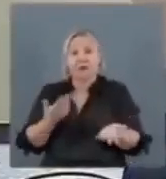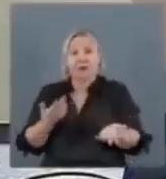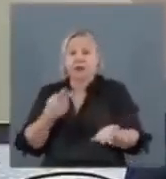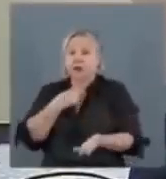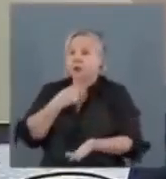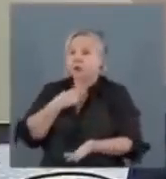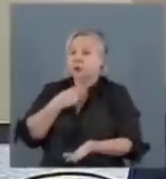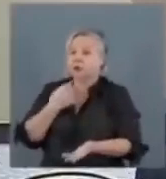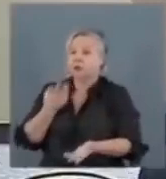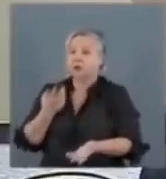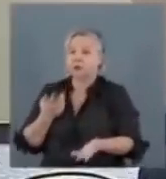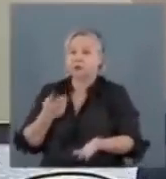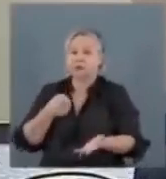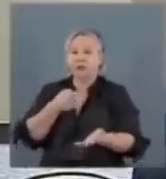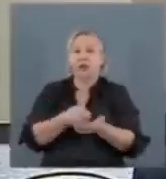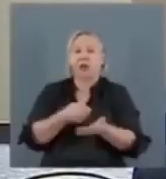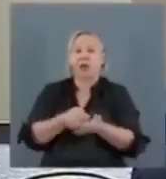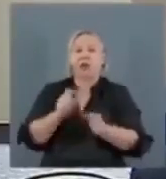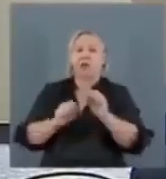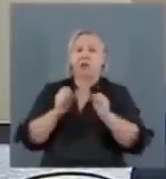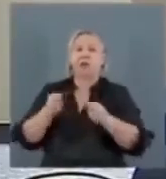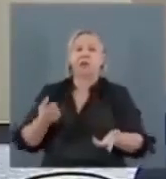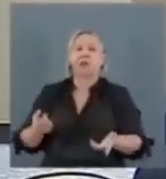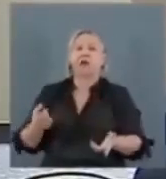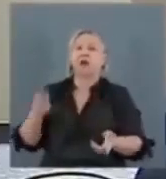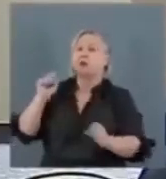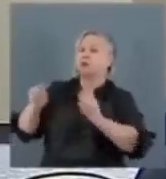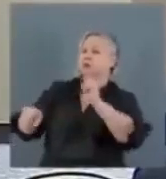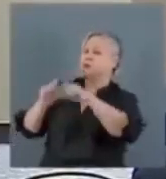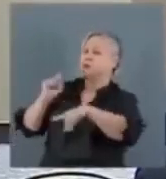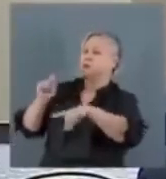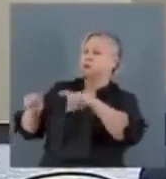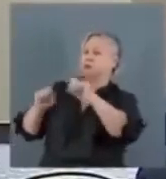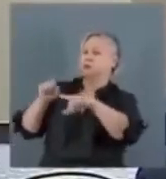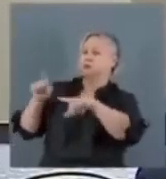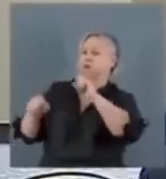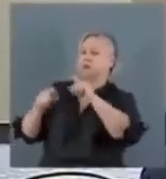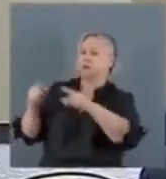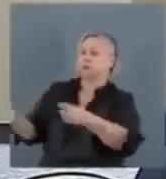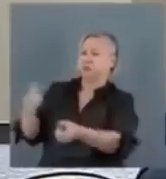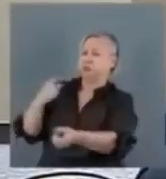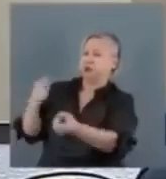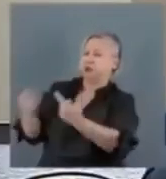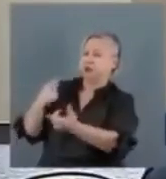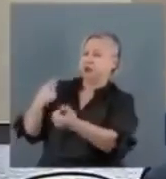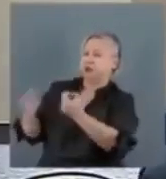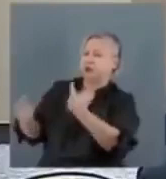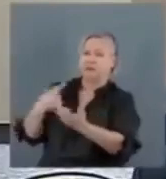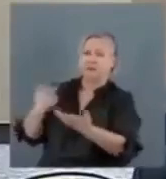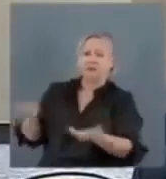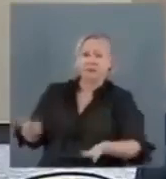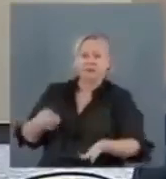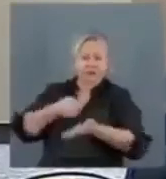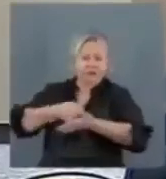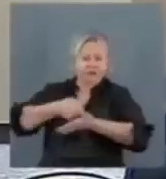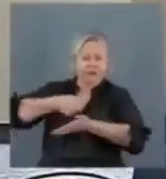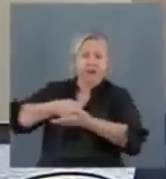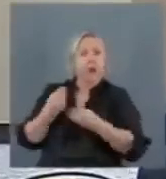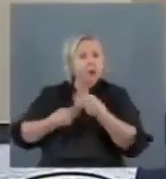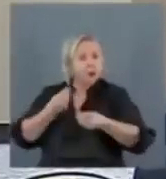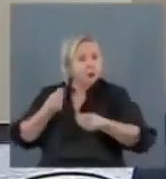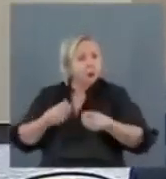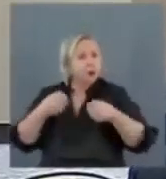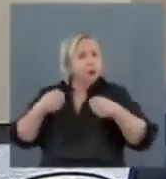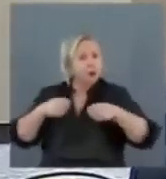dedicado a vidas difumatórios, agressivos, contra mim, obsessivos. É bom o senhor